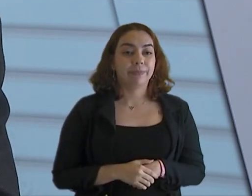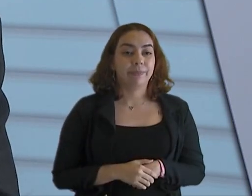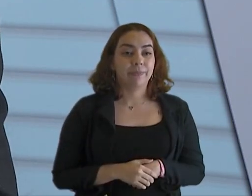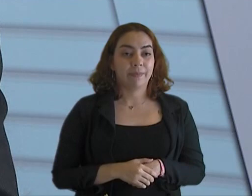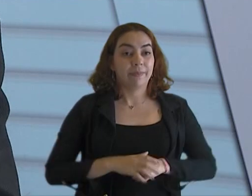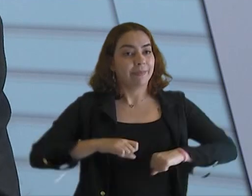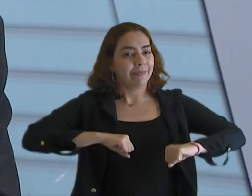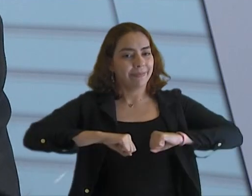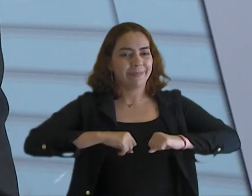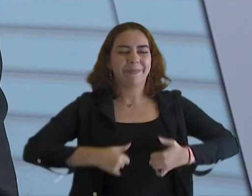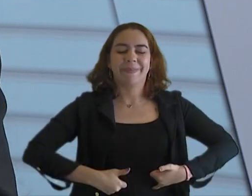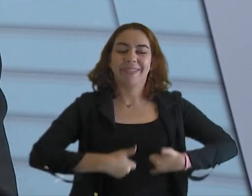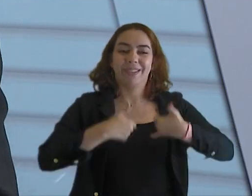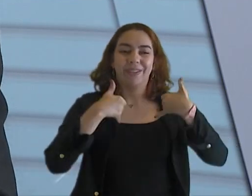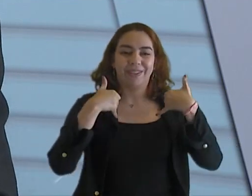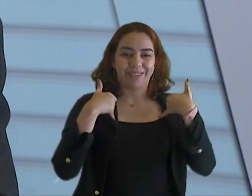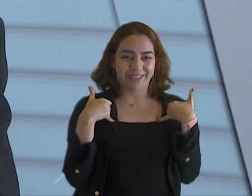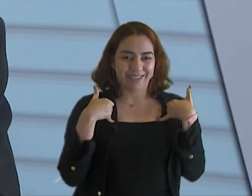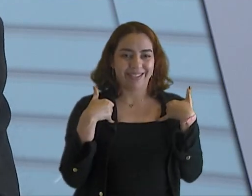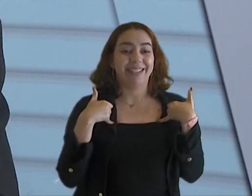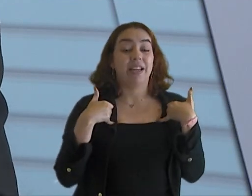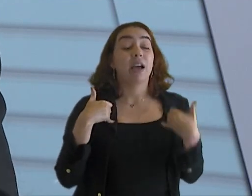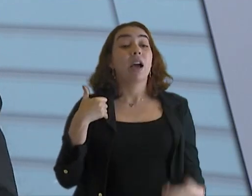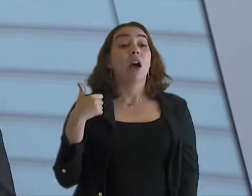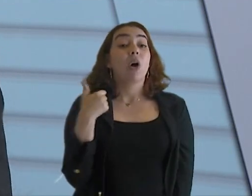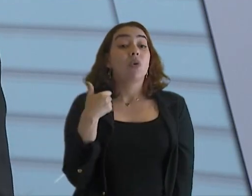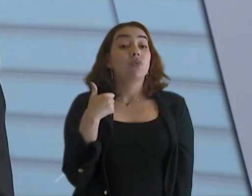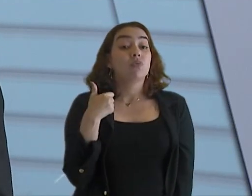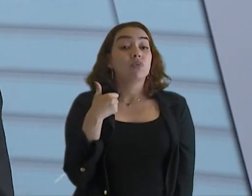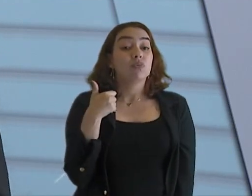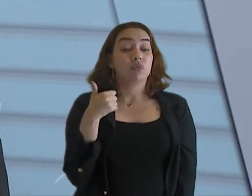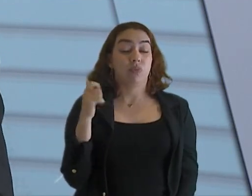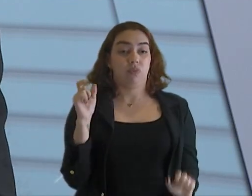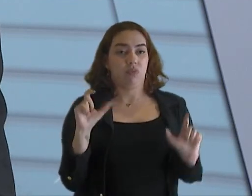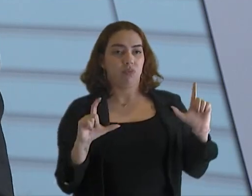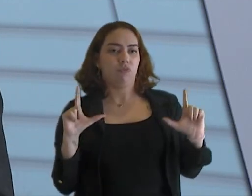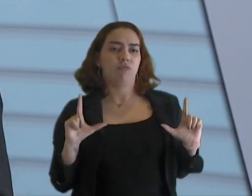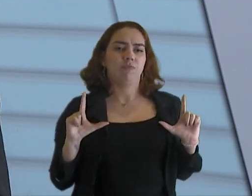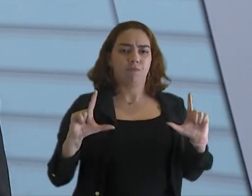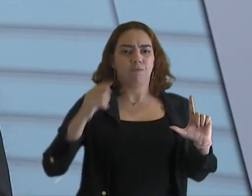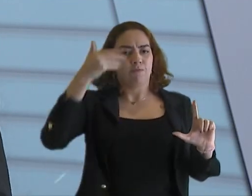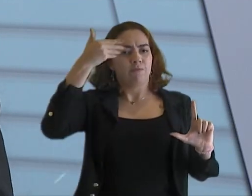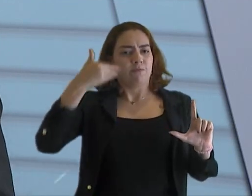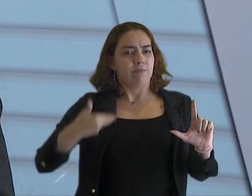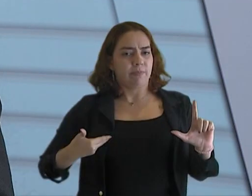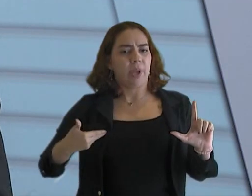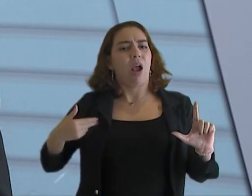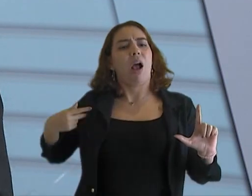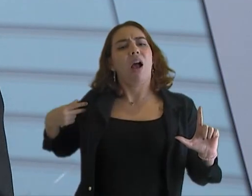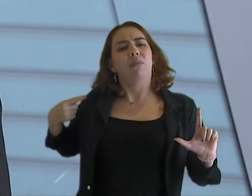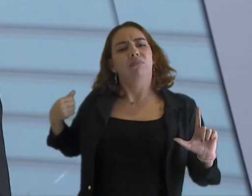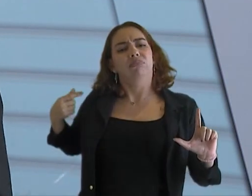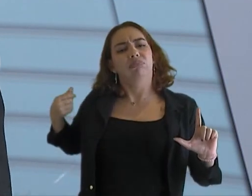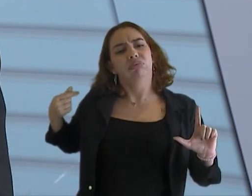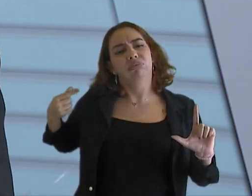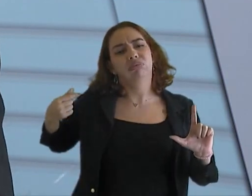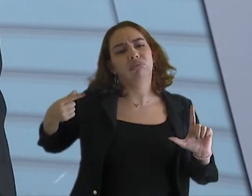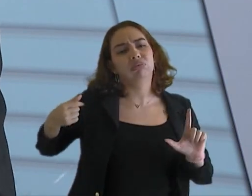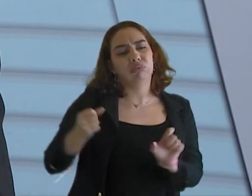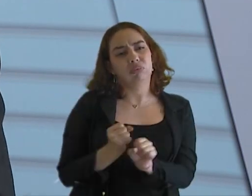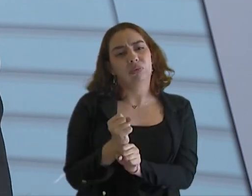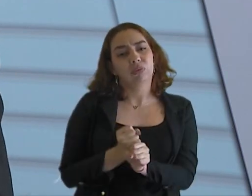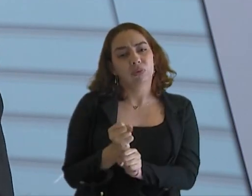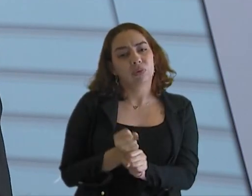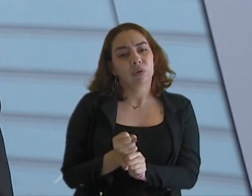Com muito orgulho, eu digo que esse é o primeiro programa que entrou na grade aqui da televisão. Sempre comigo, né? Se as pessoas estão ainda acompanhando, é porque